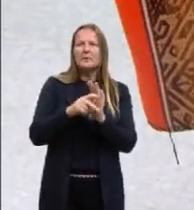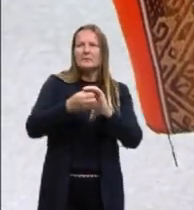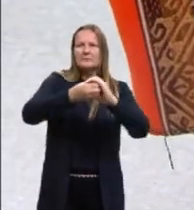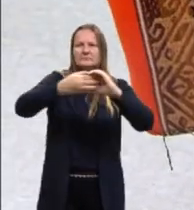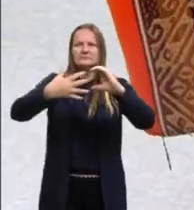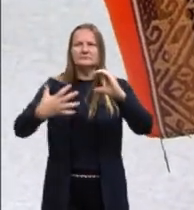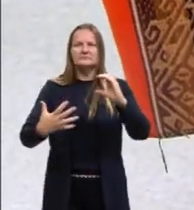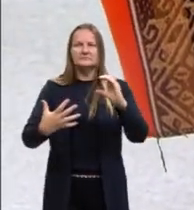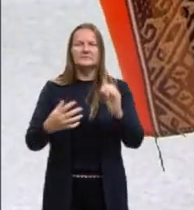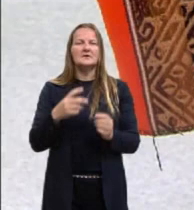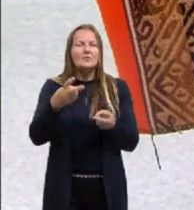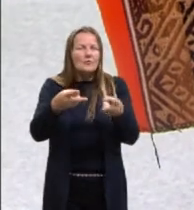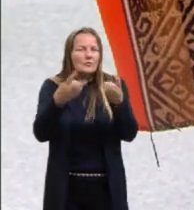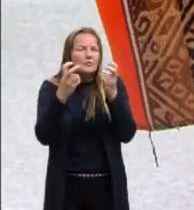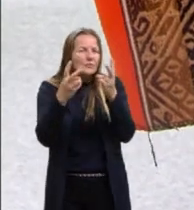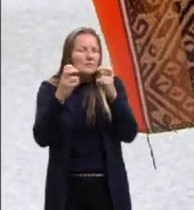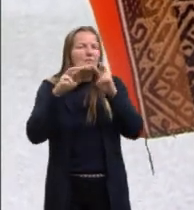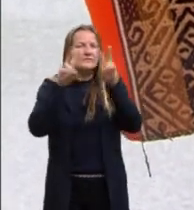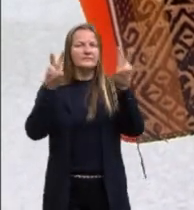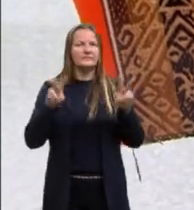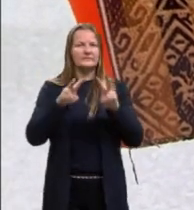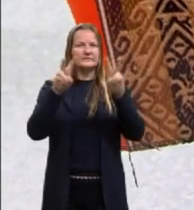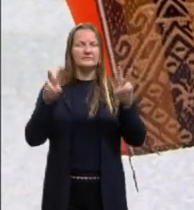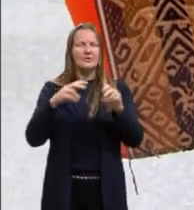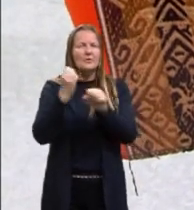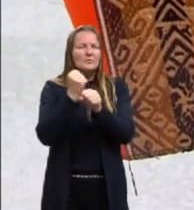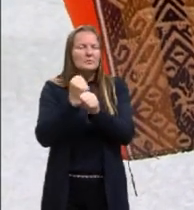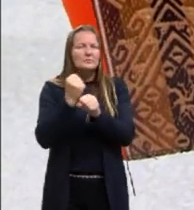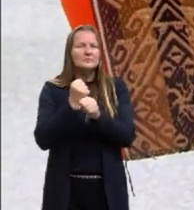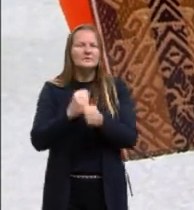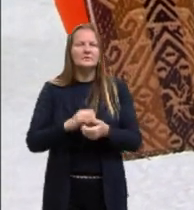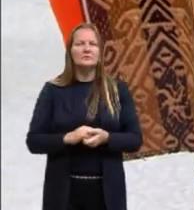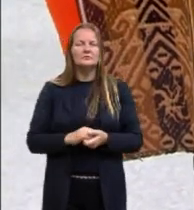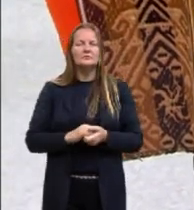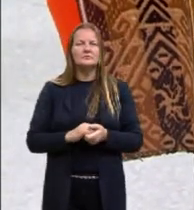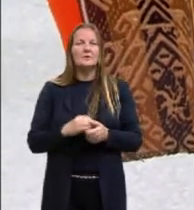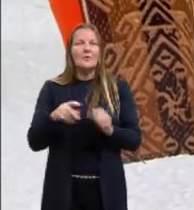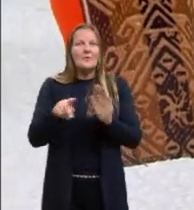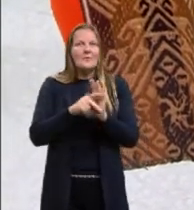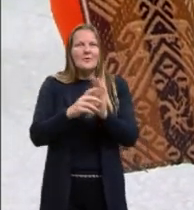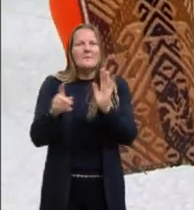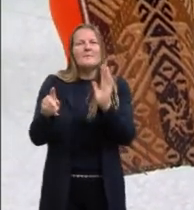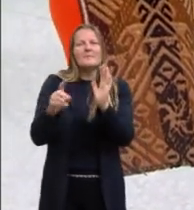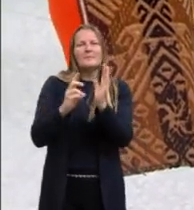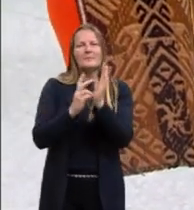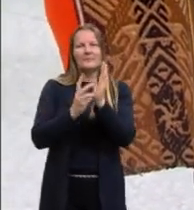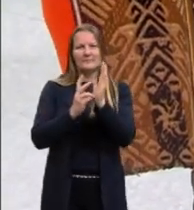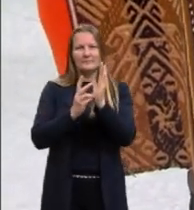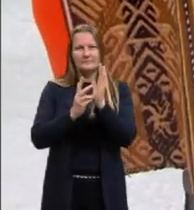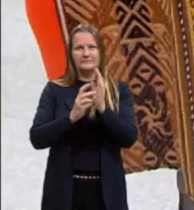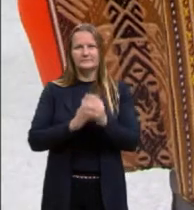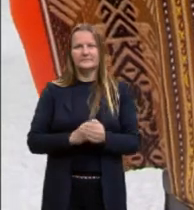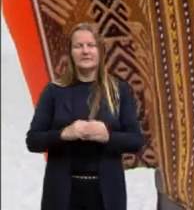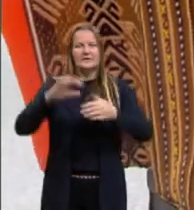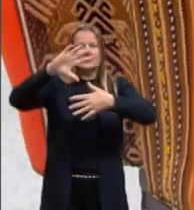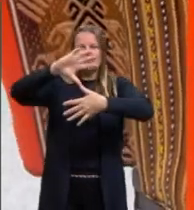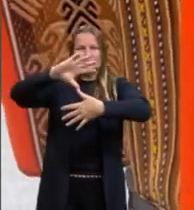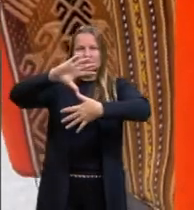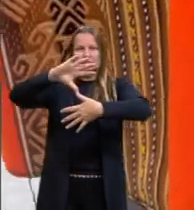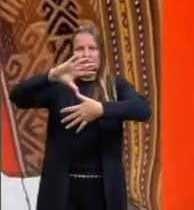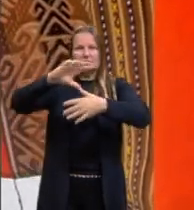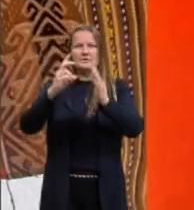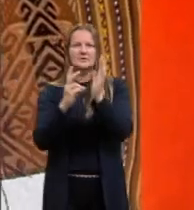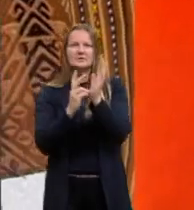enxergamos, né, uma produção estética, uma produção ameríndia, ou uma produção